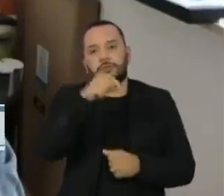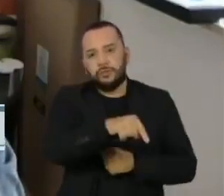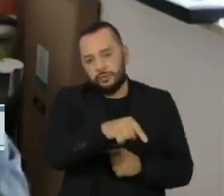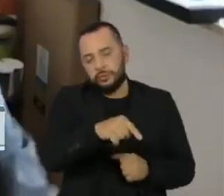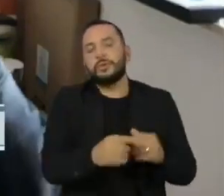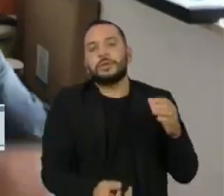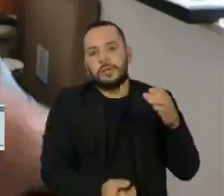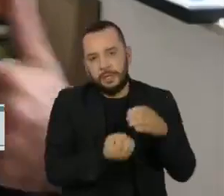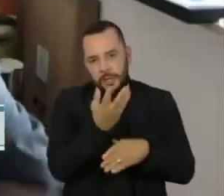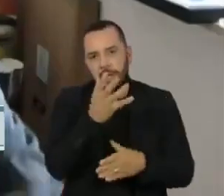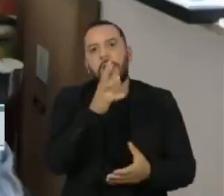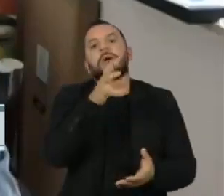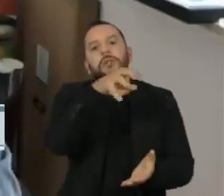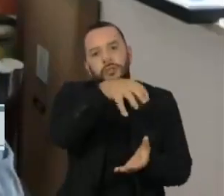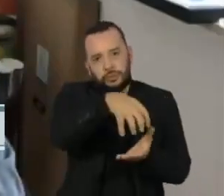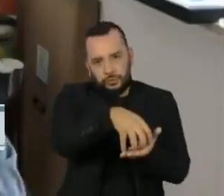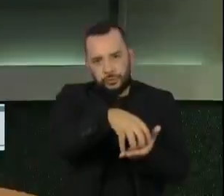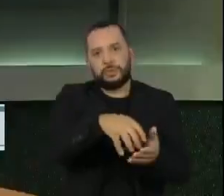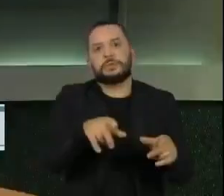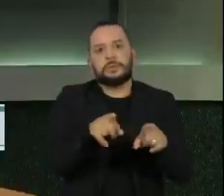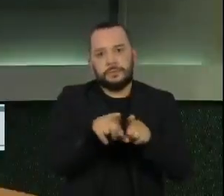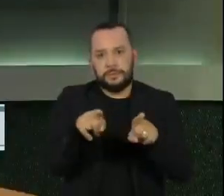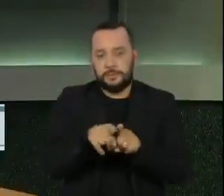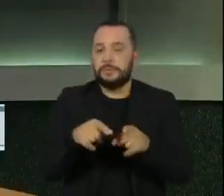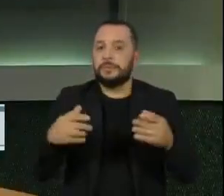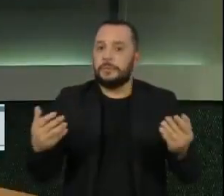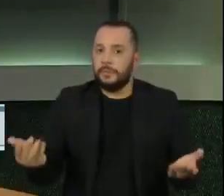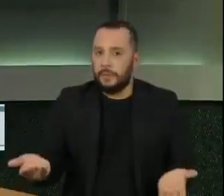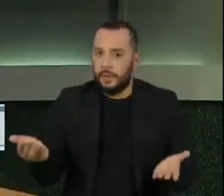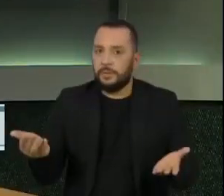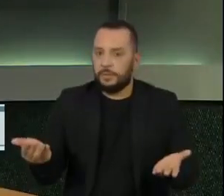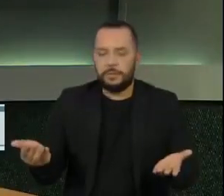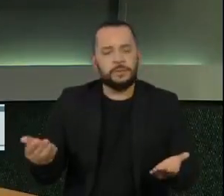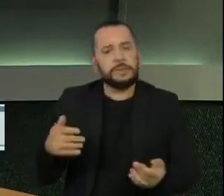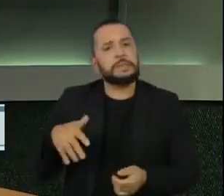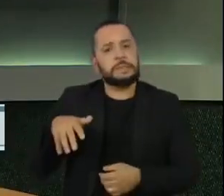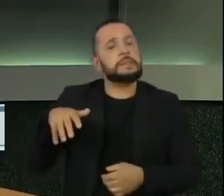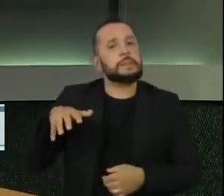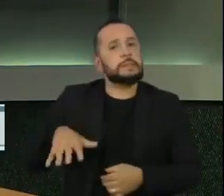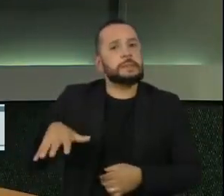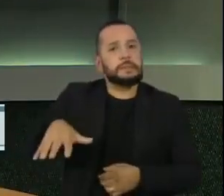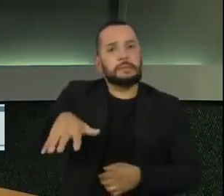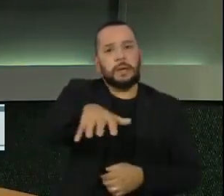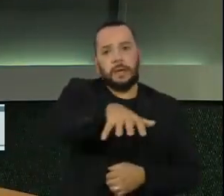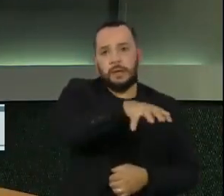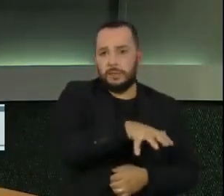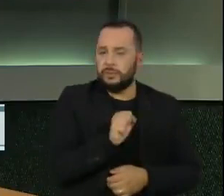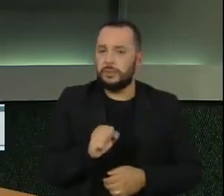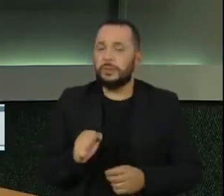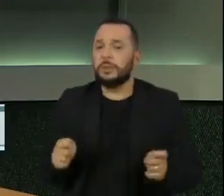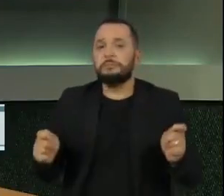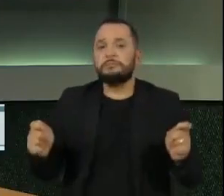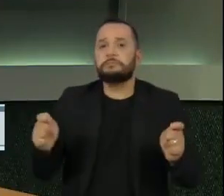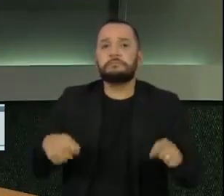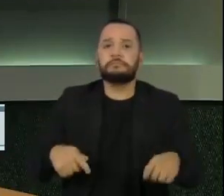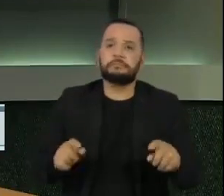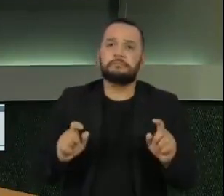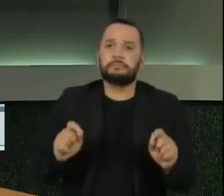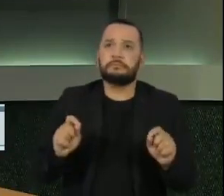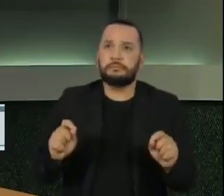desse instituto, outros estados também. Então, esse espaço vai funcionar, basicamente,